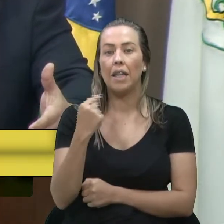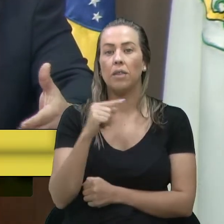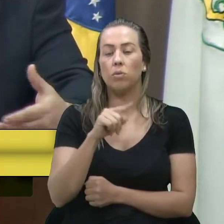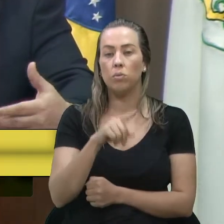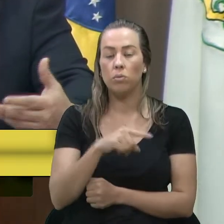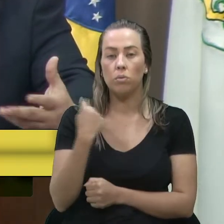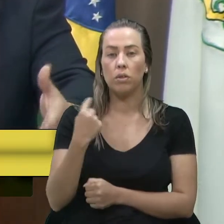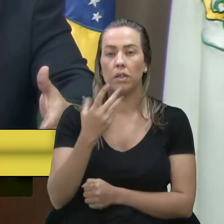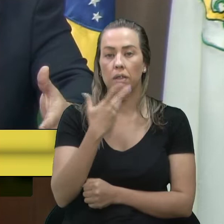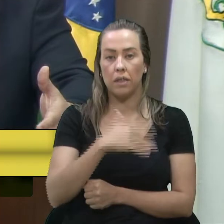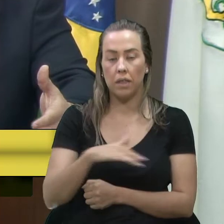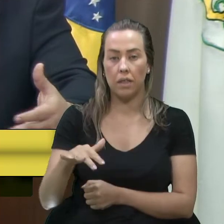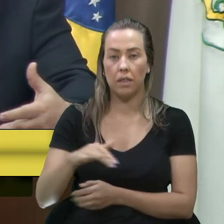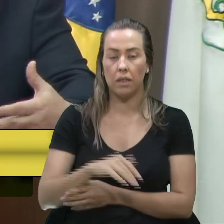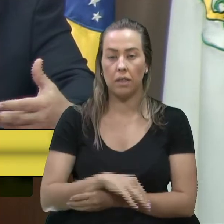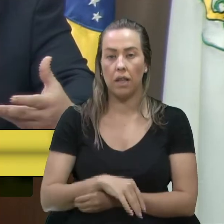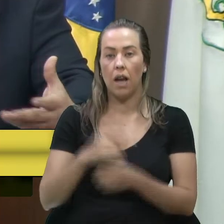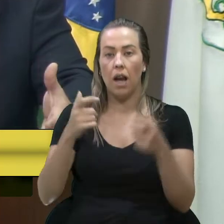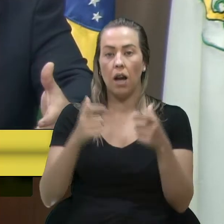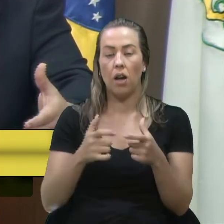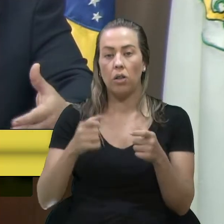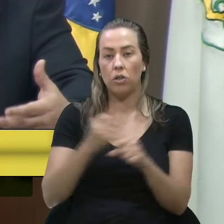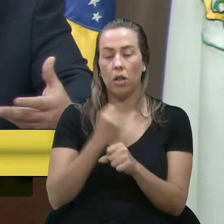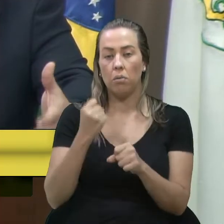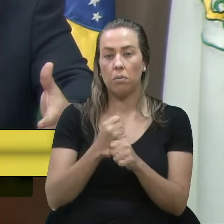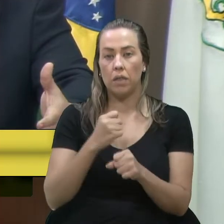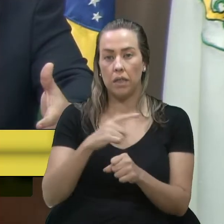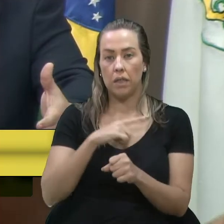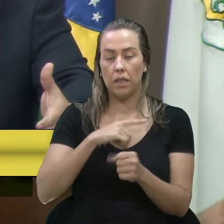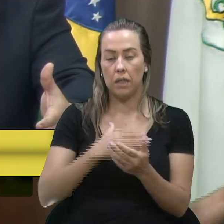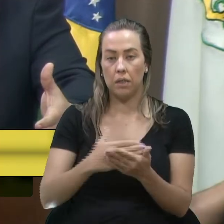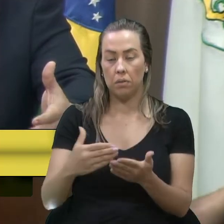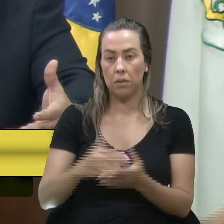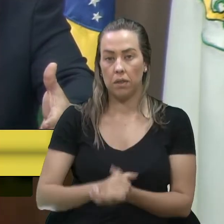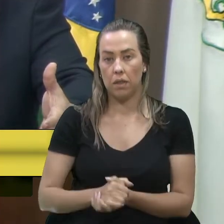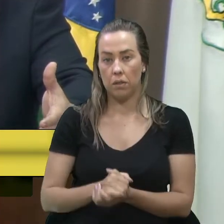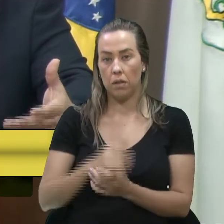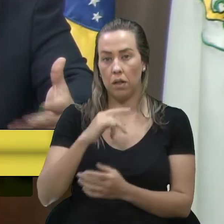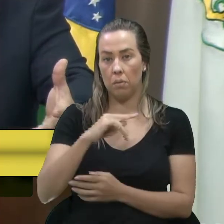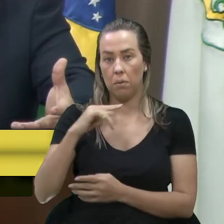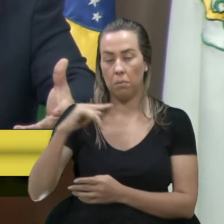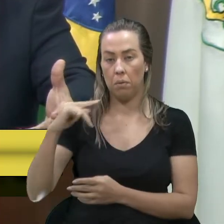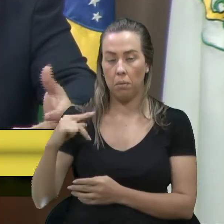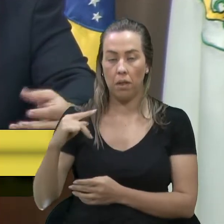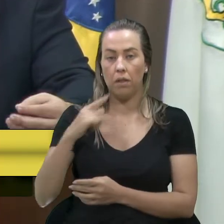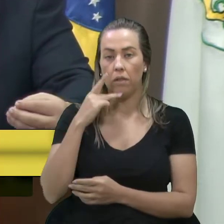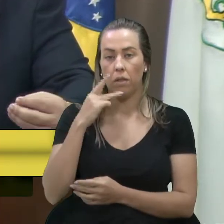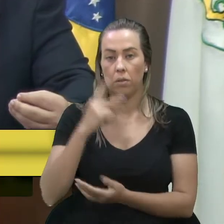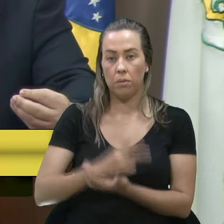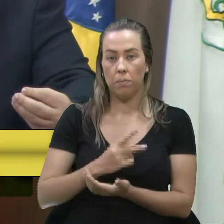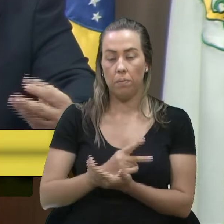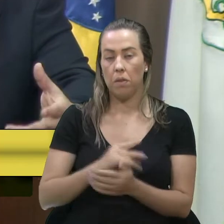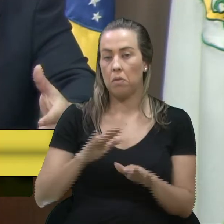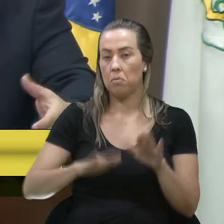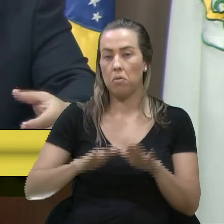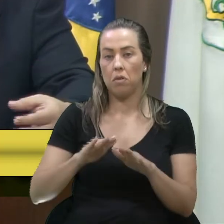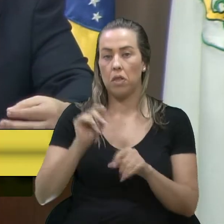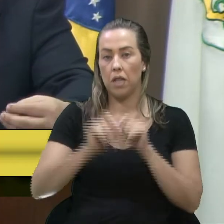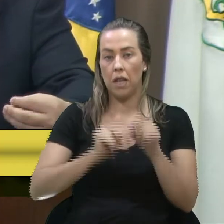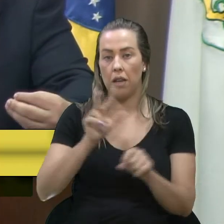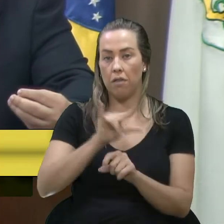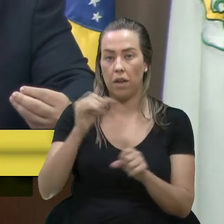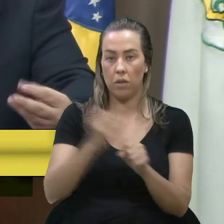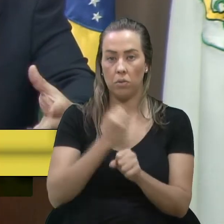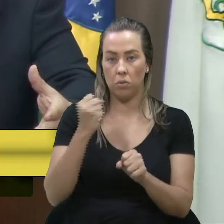as crianças se deslocando aonde a obra já podia ter iniciado. Então a PPP é que nem o senhor fala, indiferente de quem vai